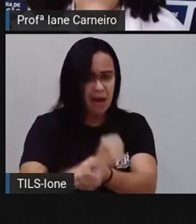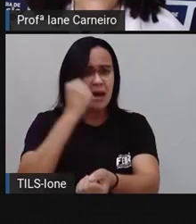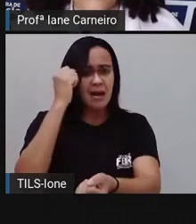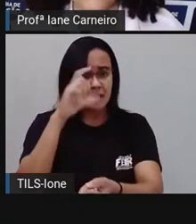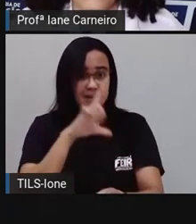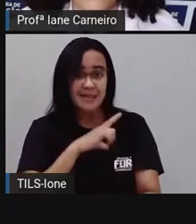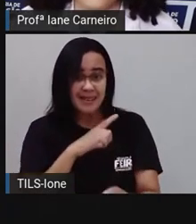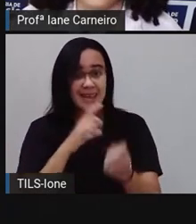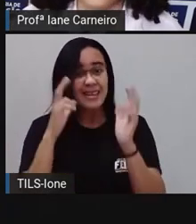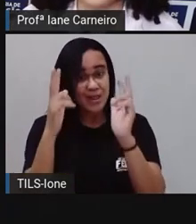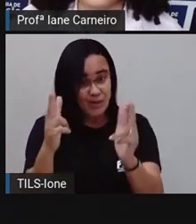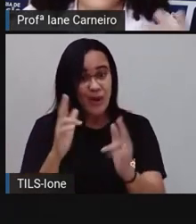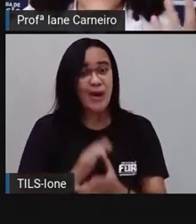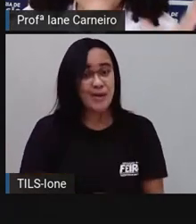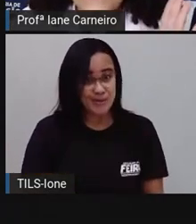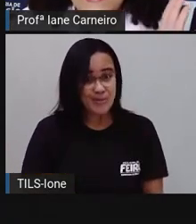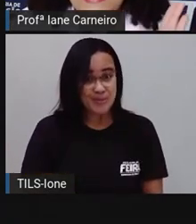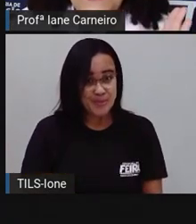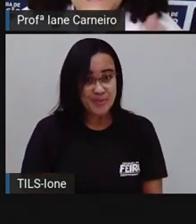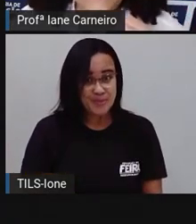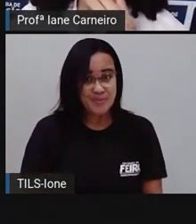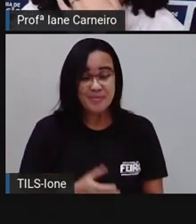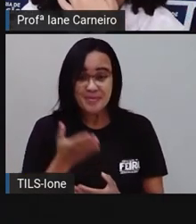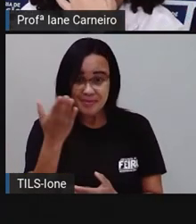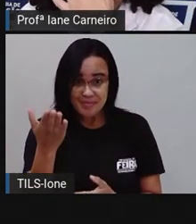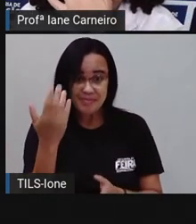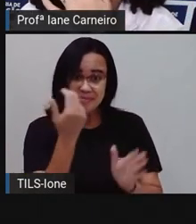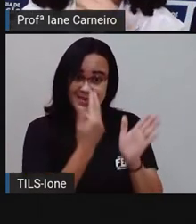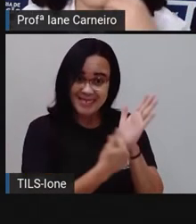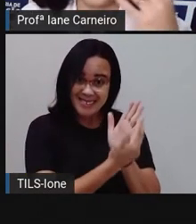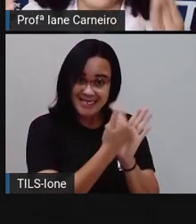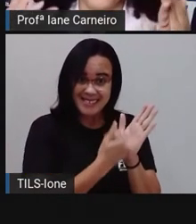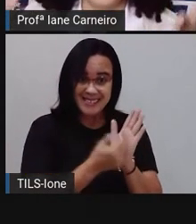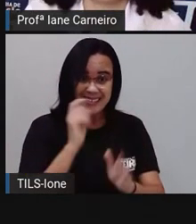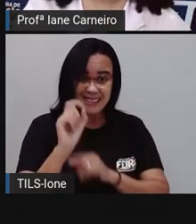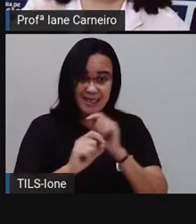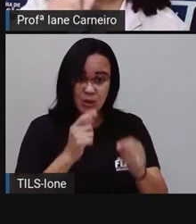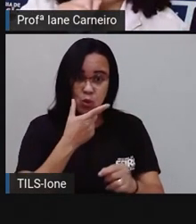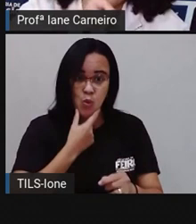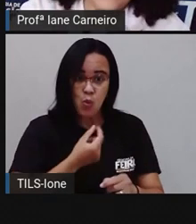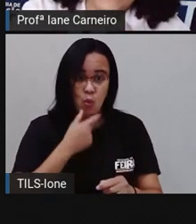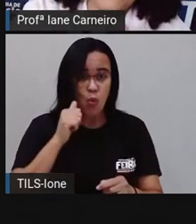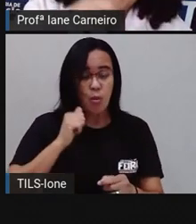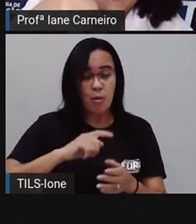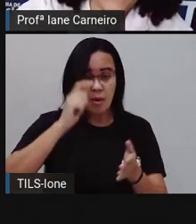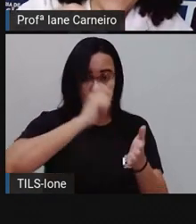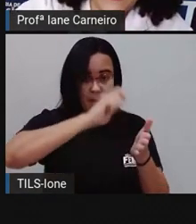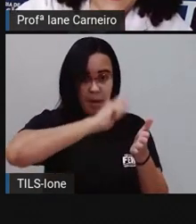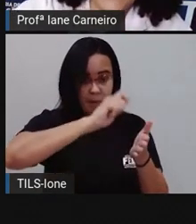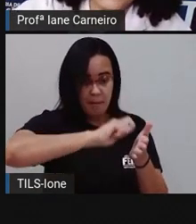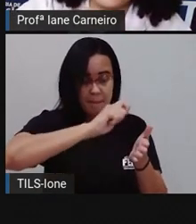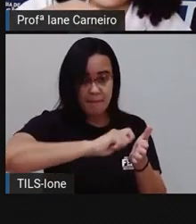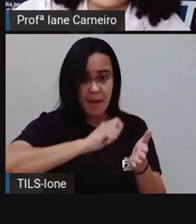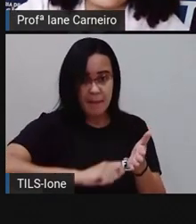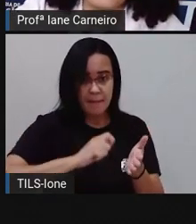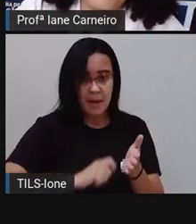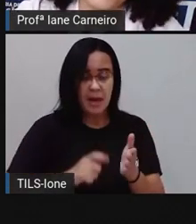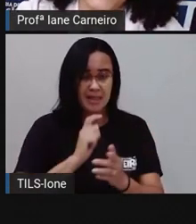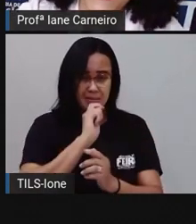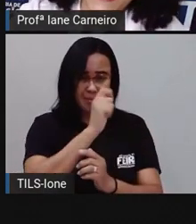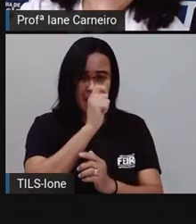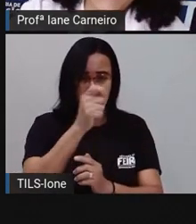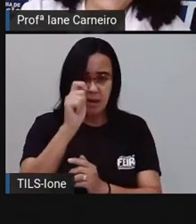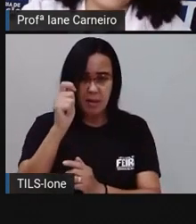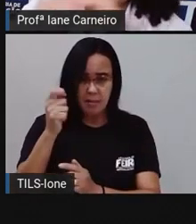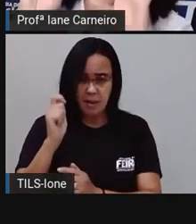Olha só a riqueza. Então, esse desenho aqui, o autor, ele talhava, né? Ele ia riscando a